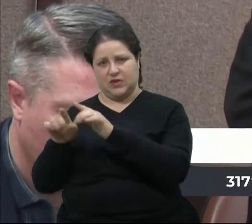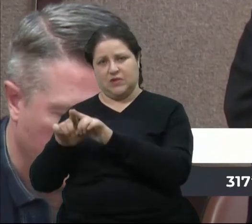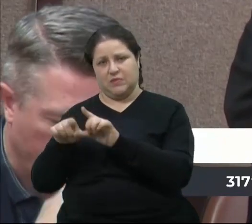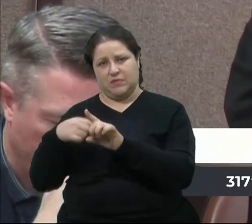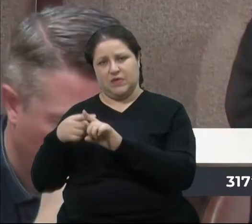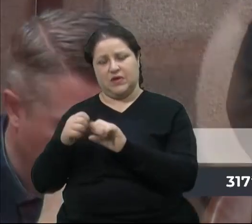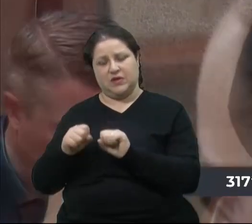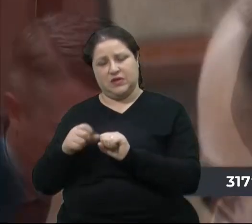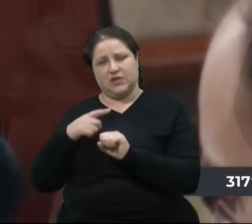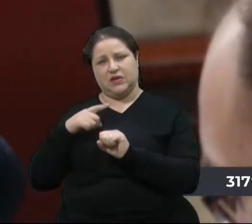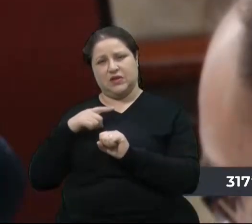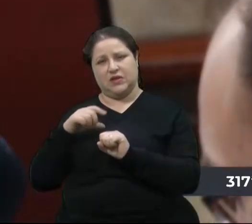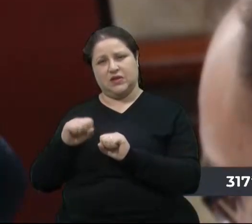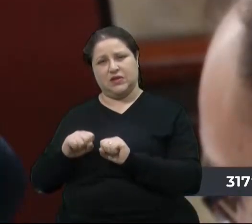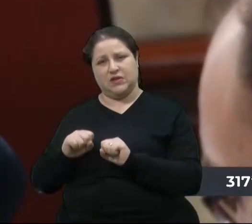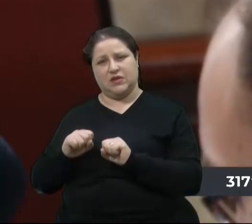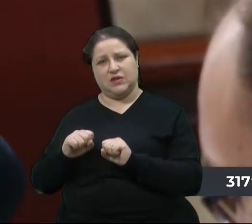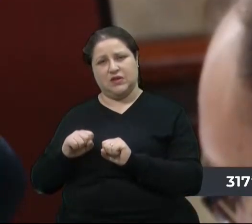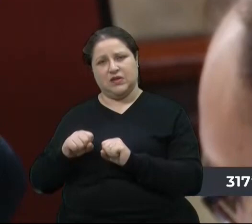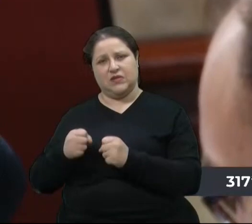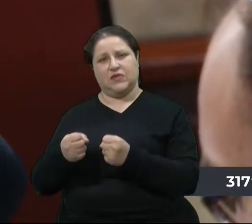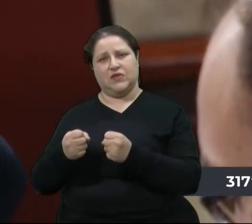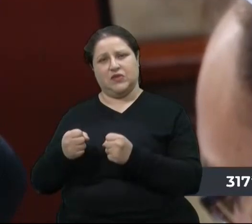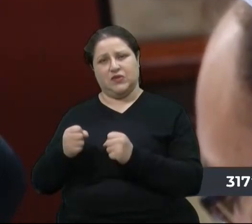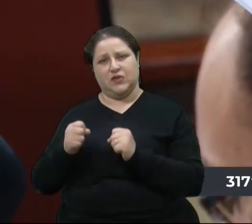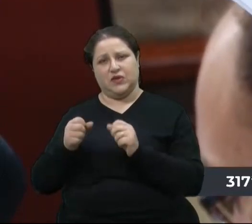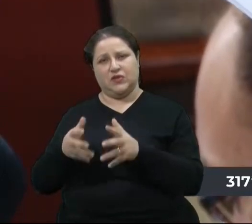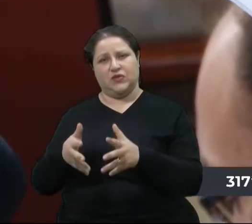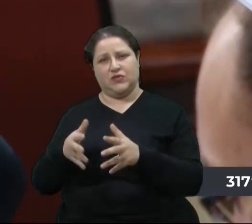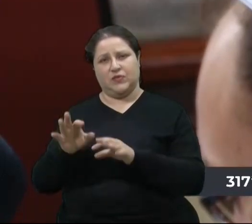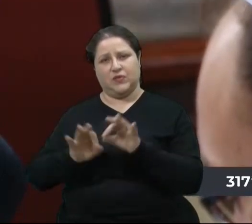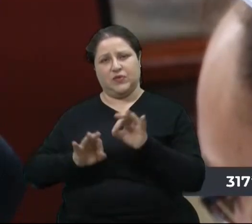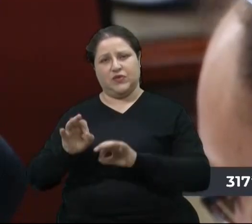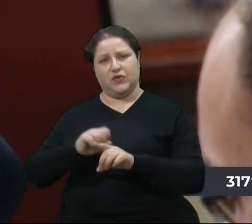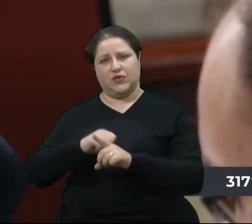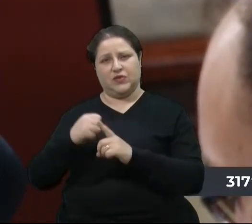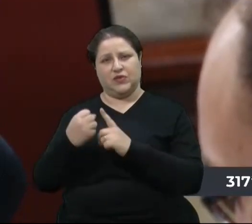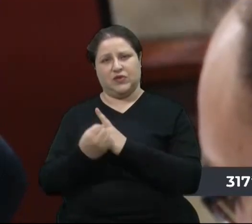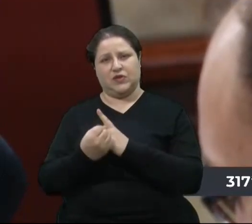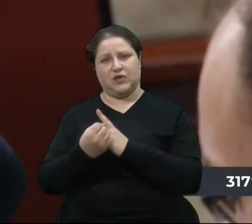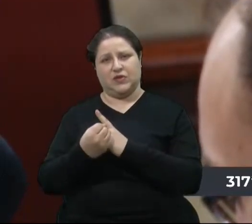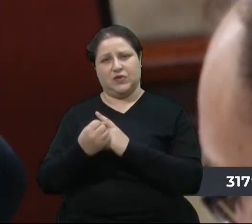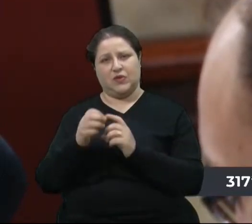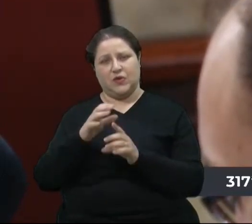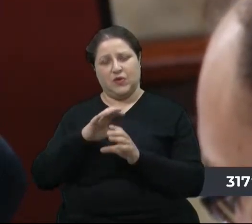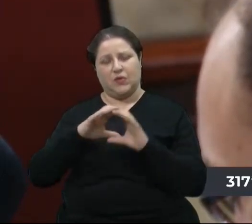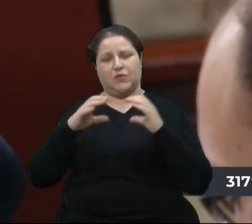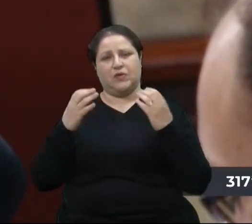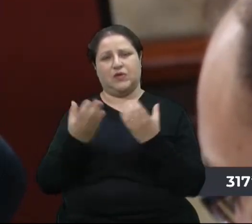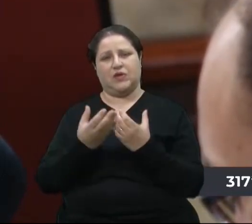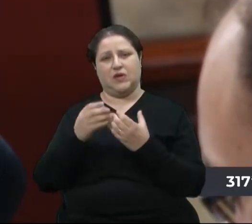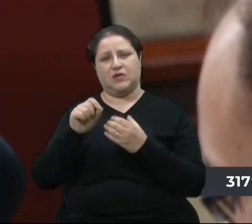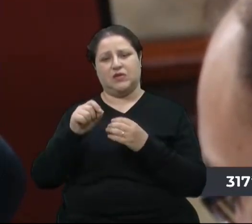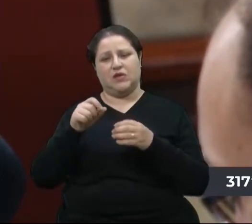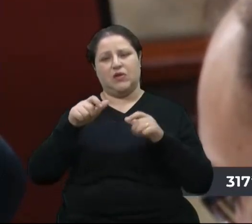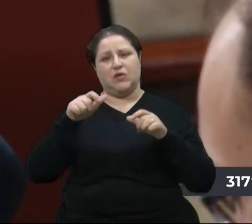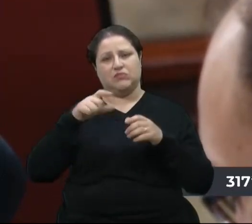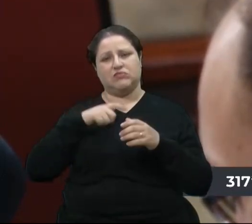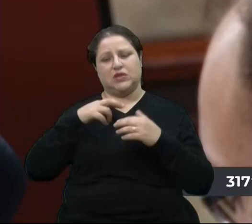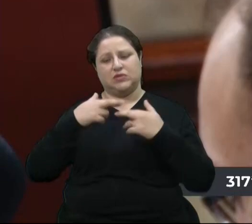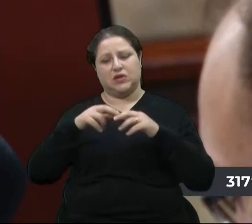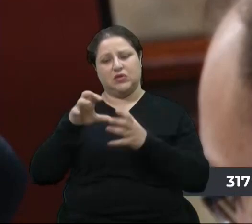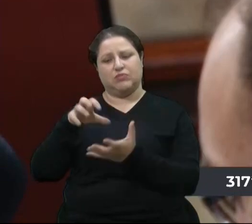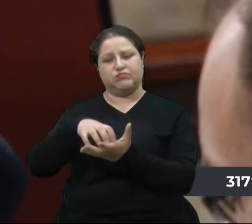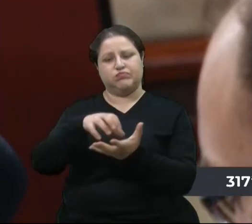ativo de projetos sociais em comunidades onde a Randon Corp está presente. contribuindo para melhorias sociais